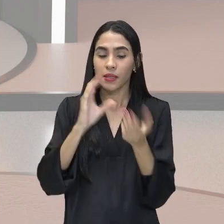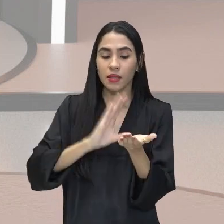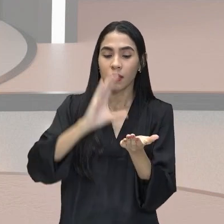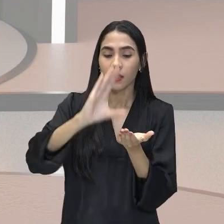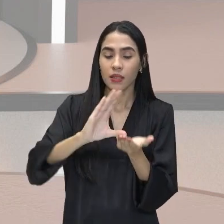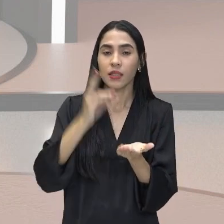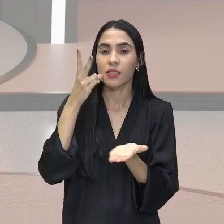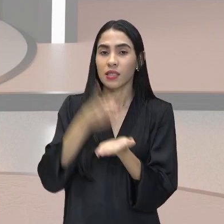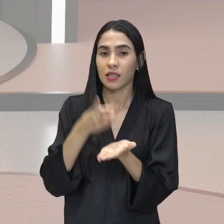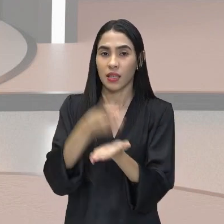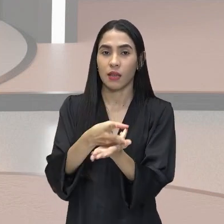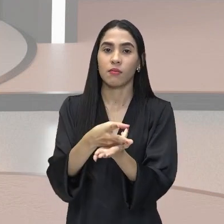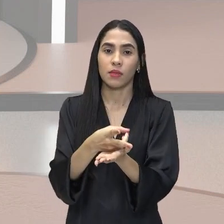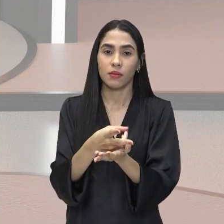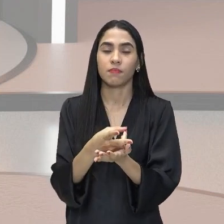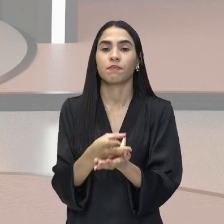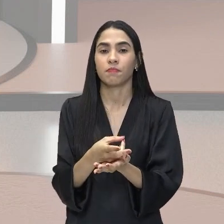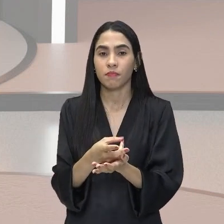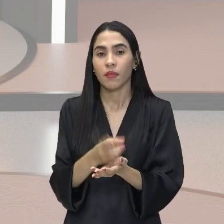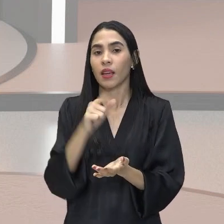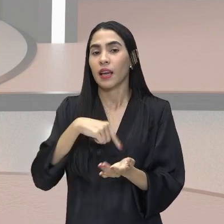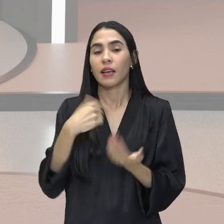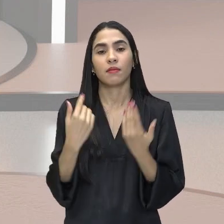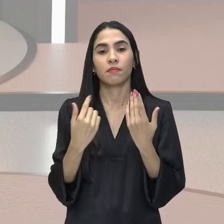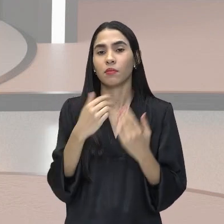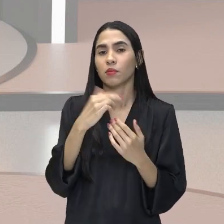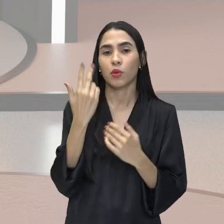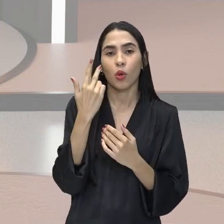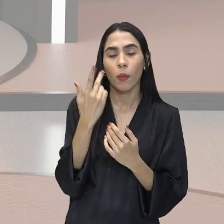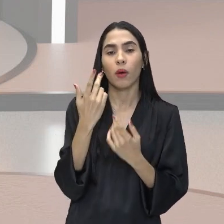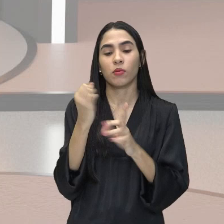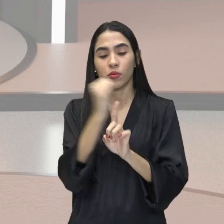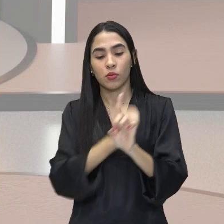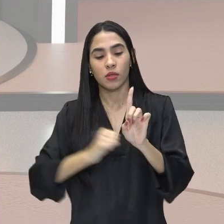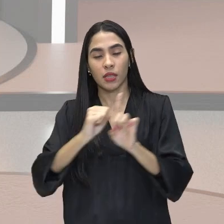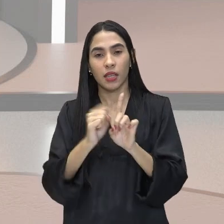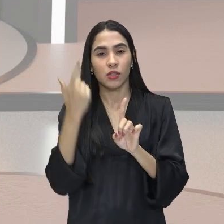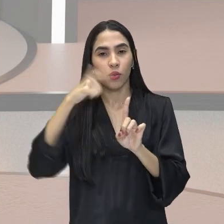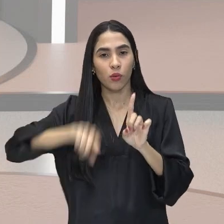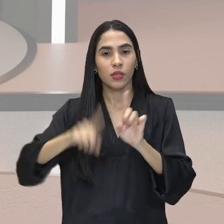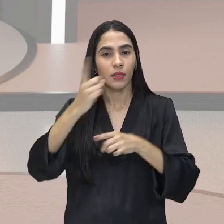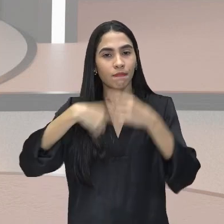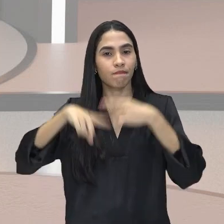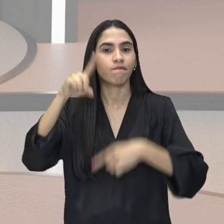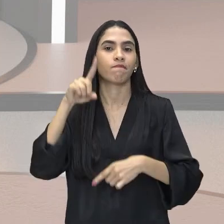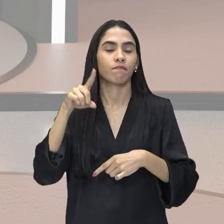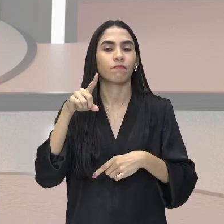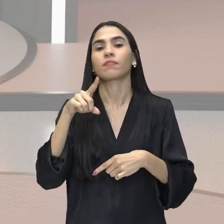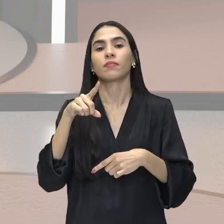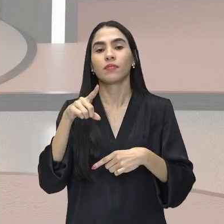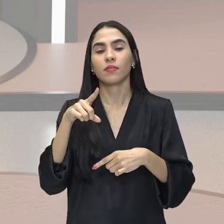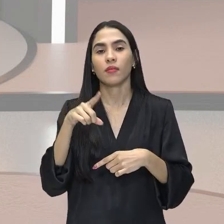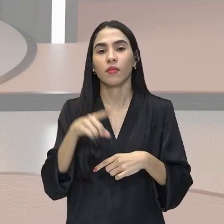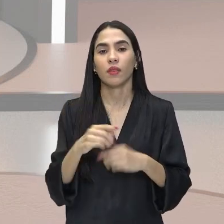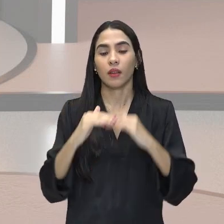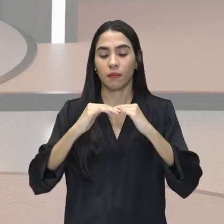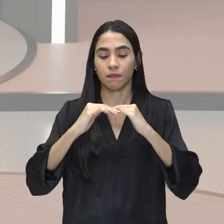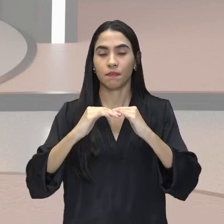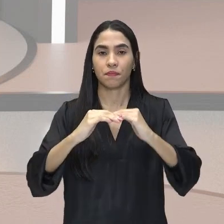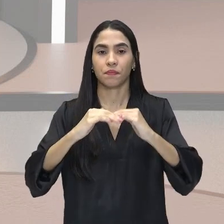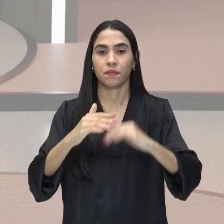constante. Isso é natural para que a sociedade se forme de modo igualitário.